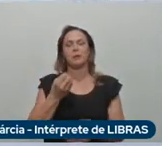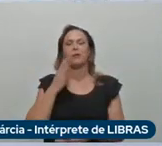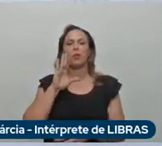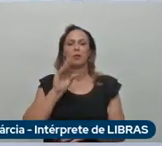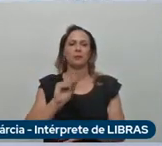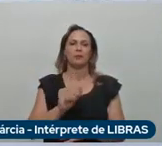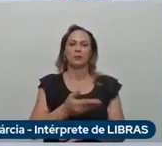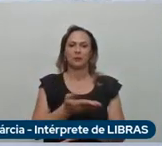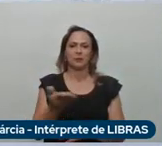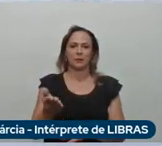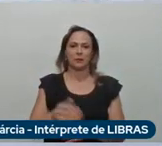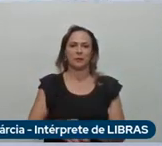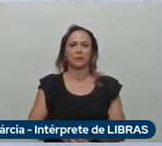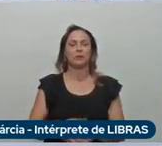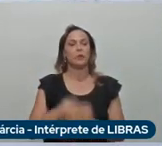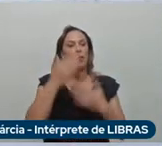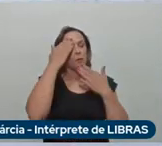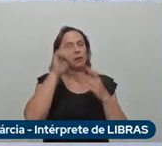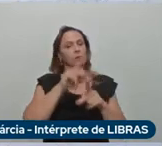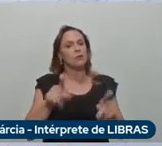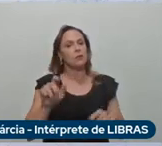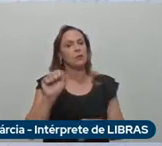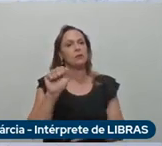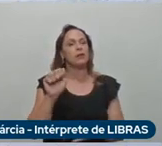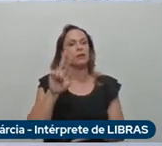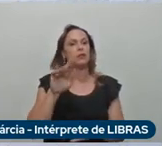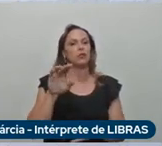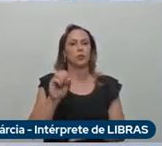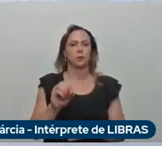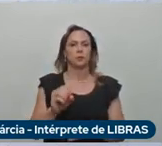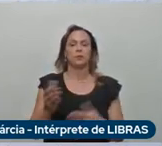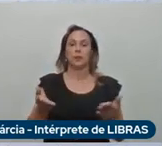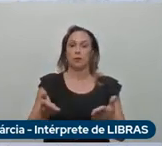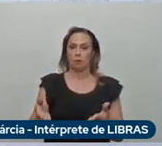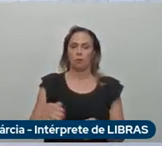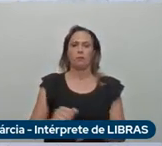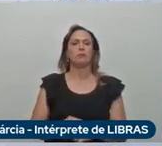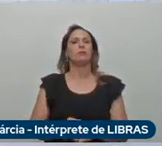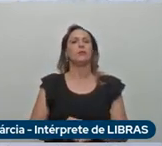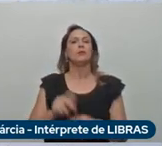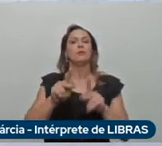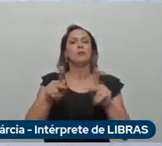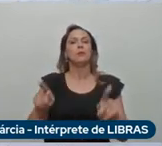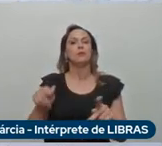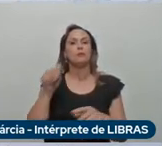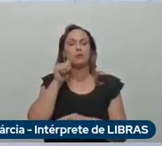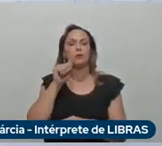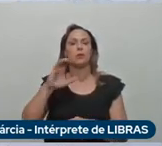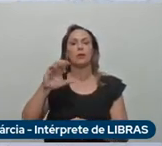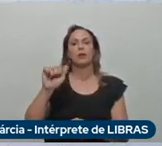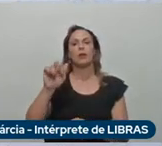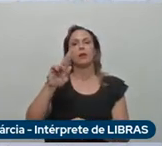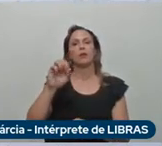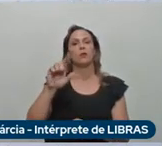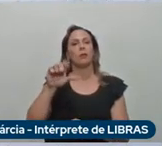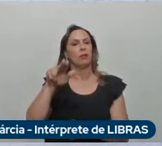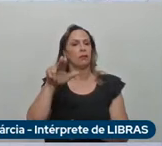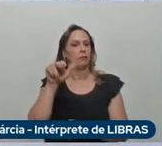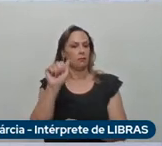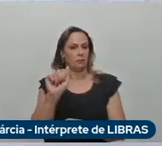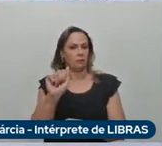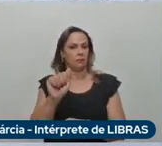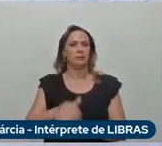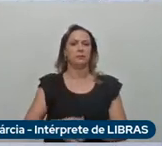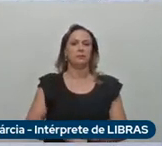Obrigada, professor Sérgio. Com a palavra, a professora do Instituto Politécnico, Carolina Nunan. Professora